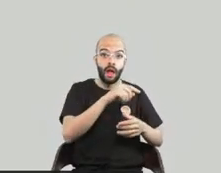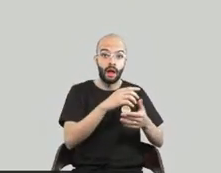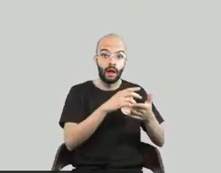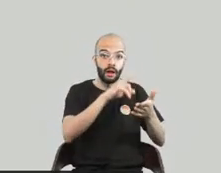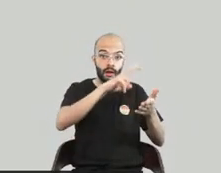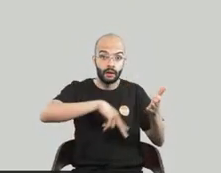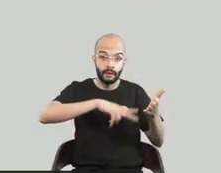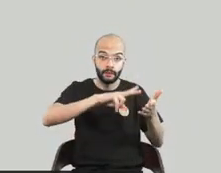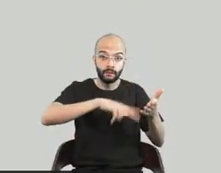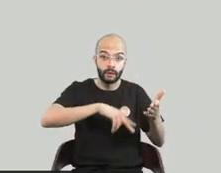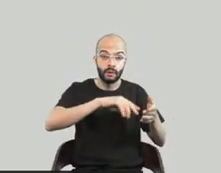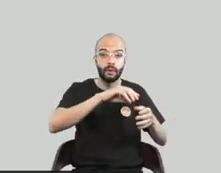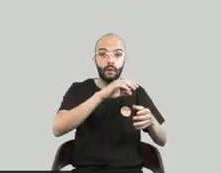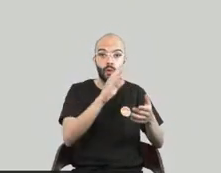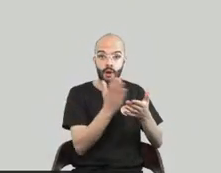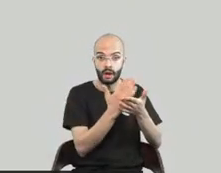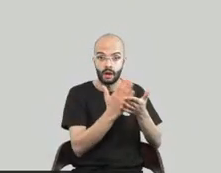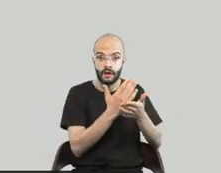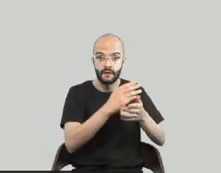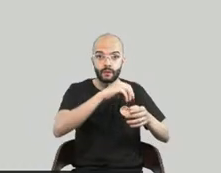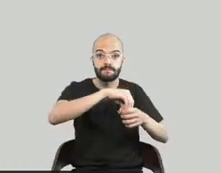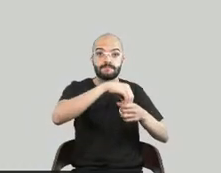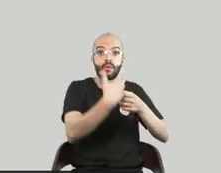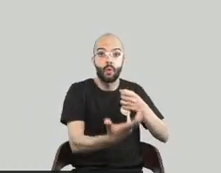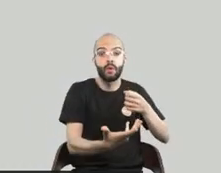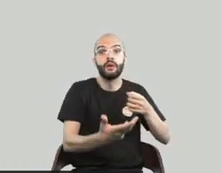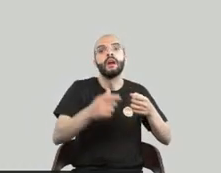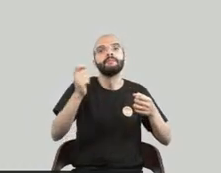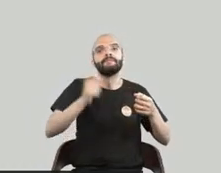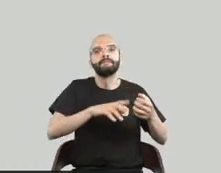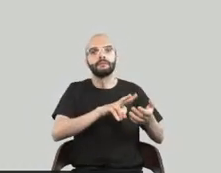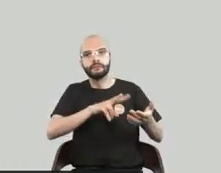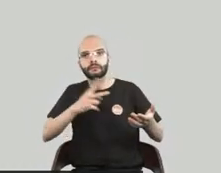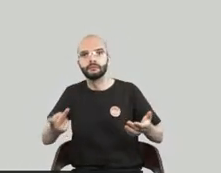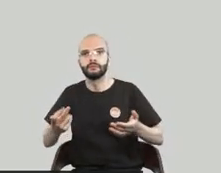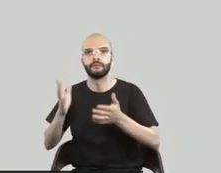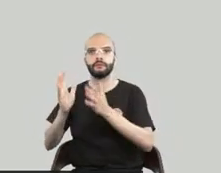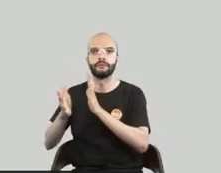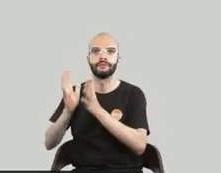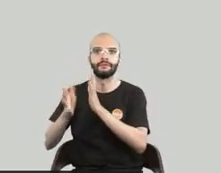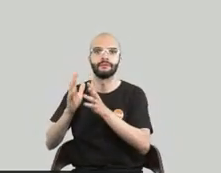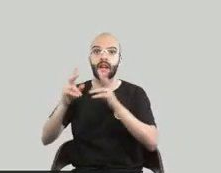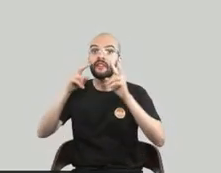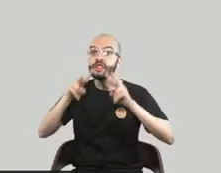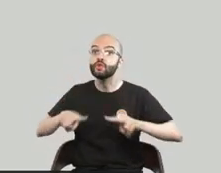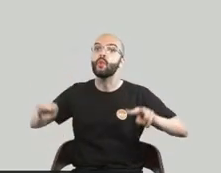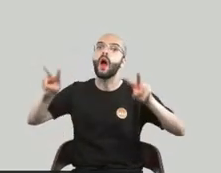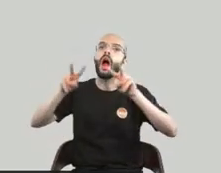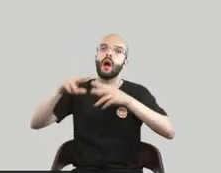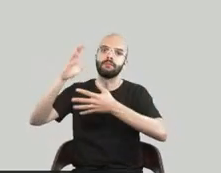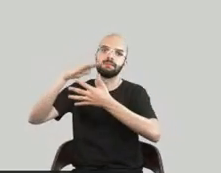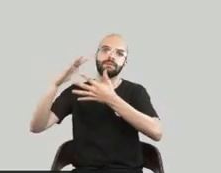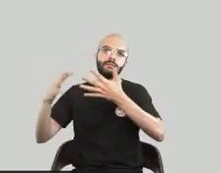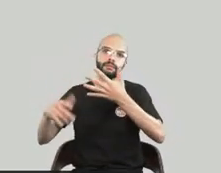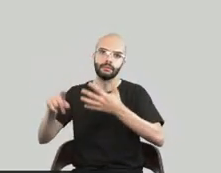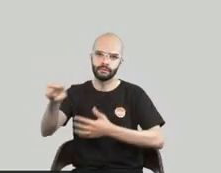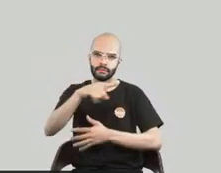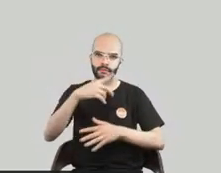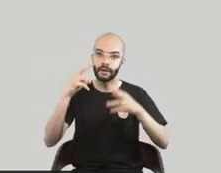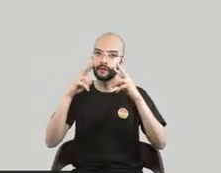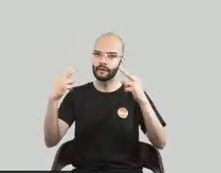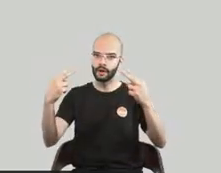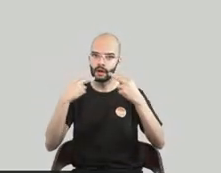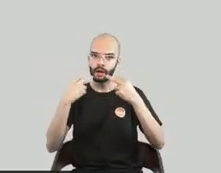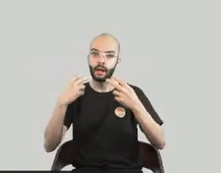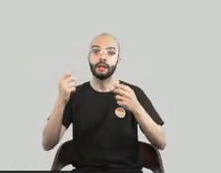como vocês podem ver até o César aí a língua de sinais é uma língua muito visual que sugere uma série de cenas e tudo